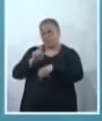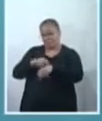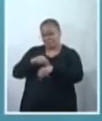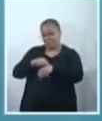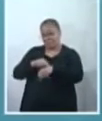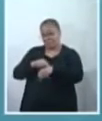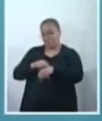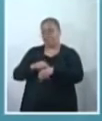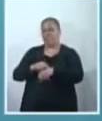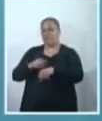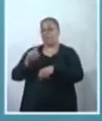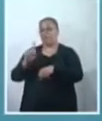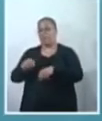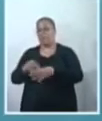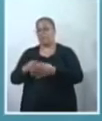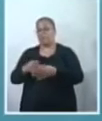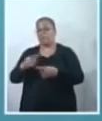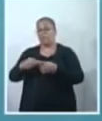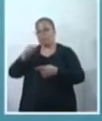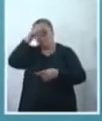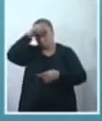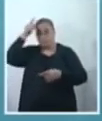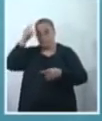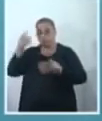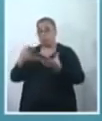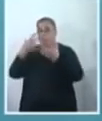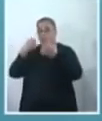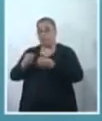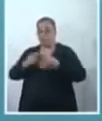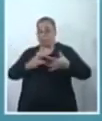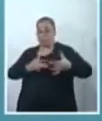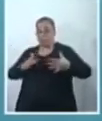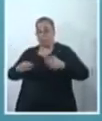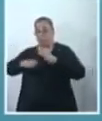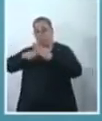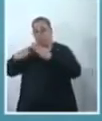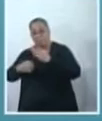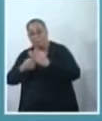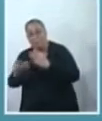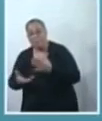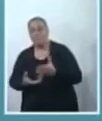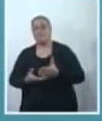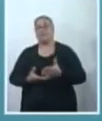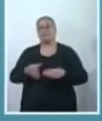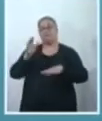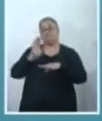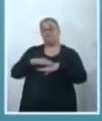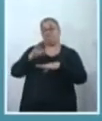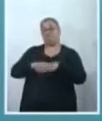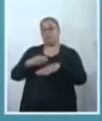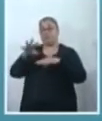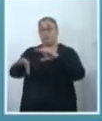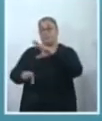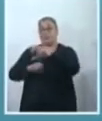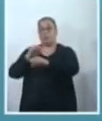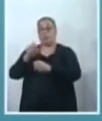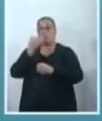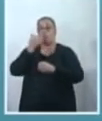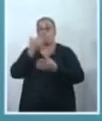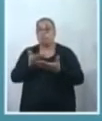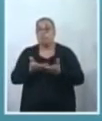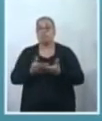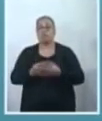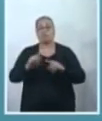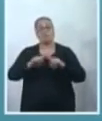em razão de doações que a prefeitura recebeu, inclusive, de empresas, de ações de arrecadação. Agora, quando a gente